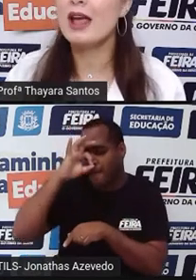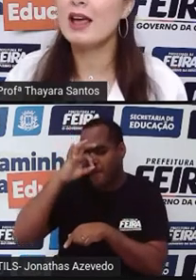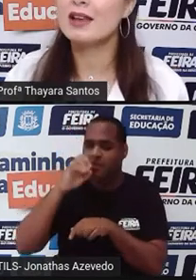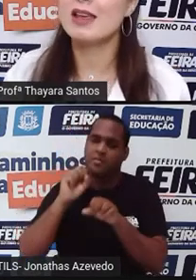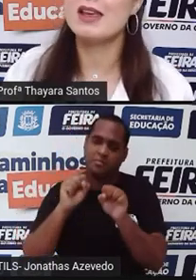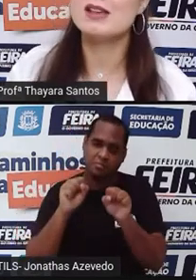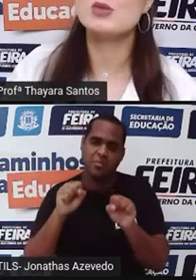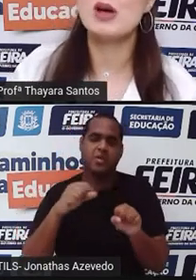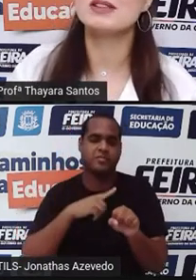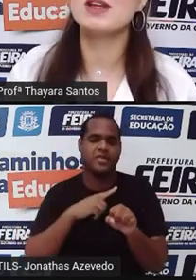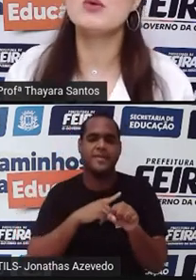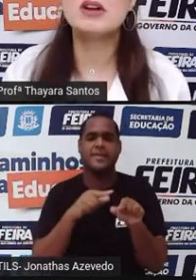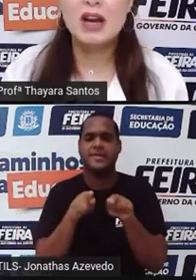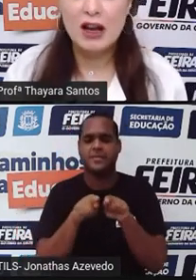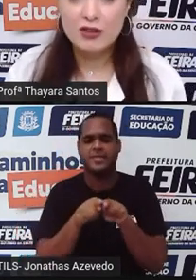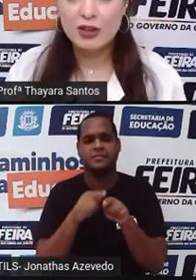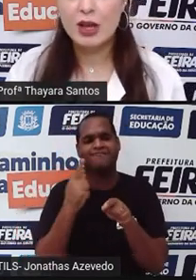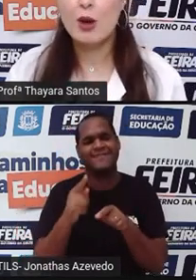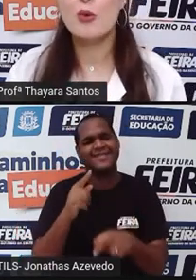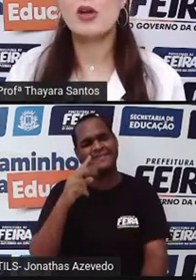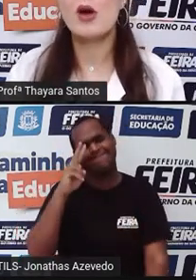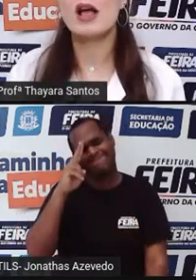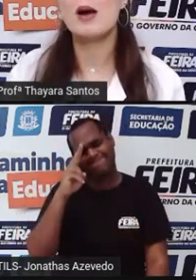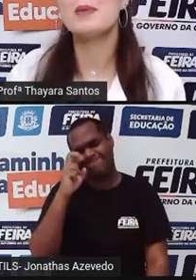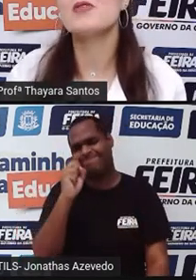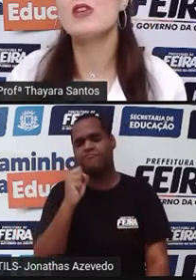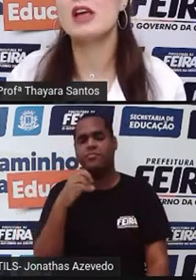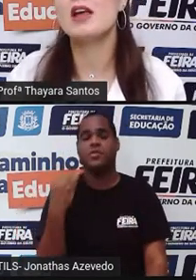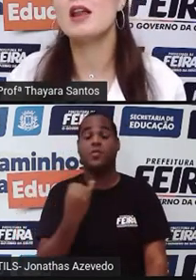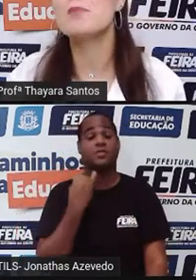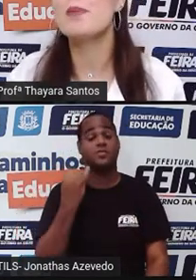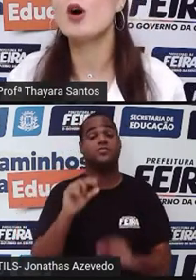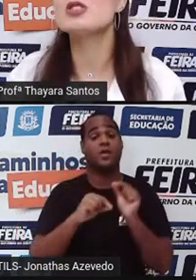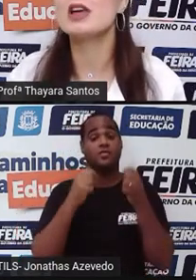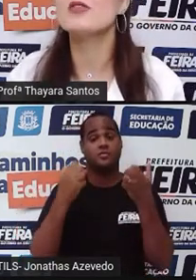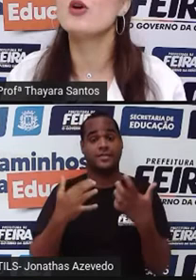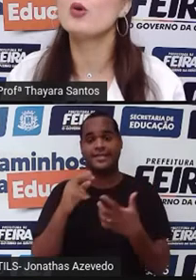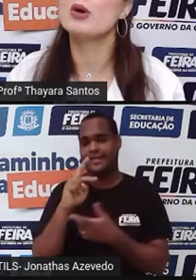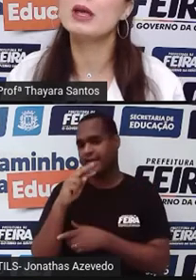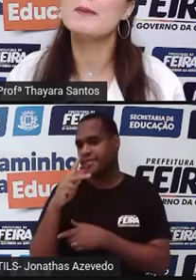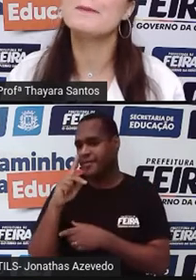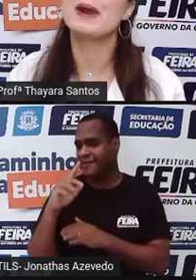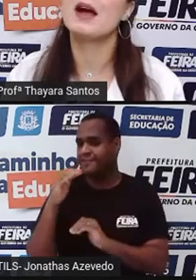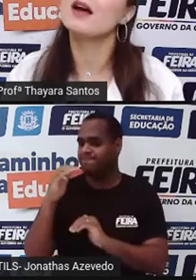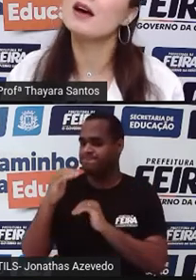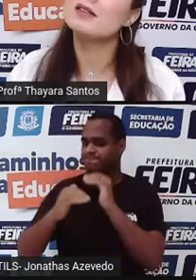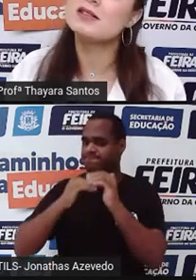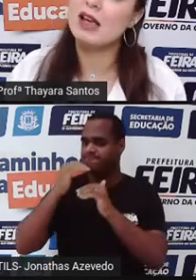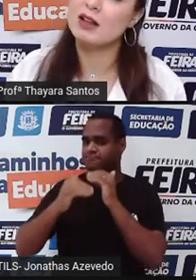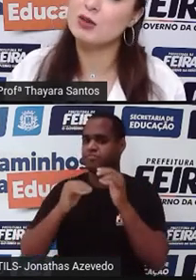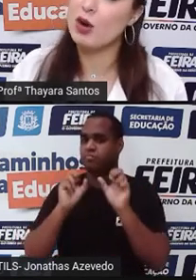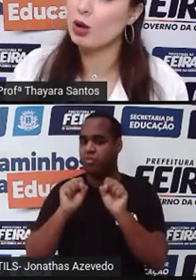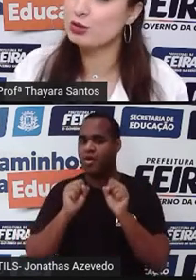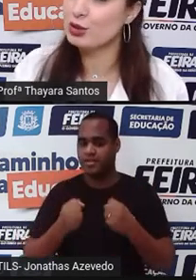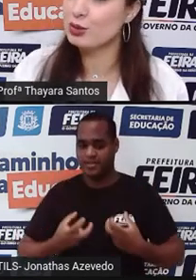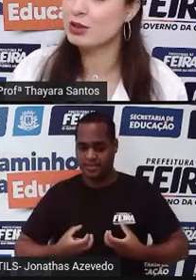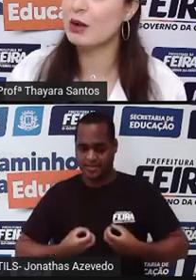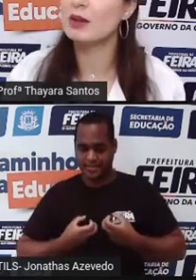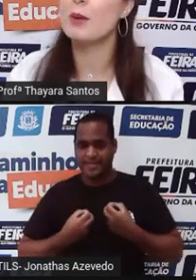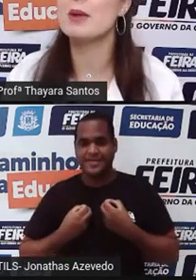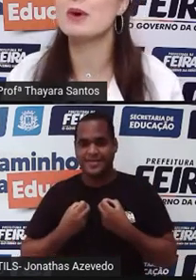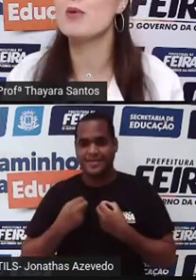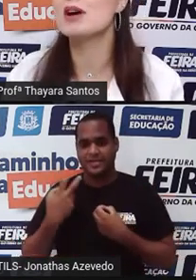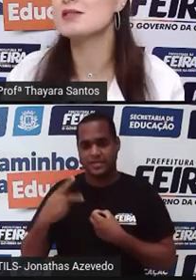por que que isso é tão grave? Porque o HPV, ele pode evoluir para câncer do colo de